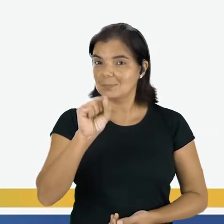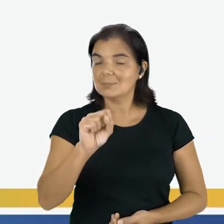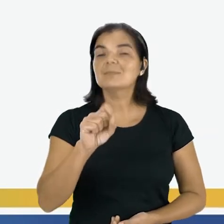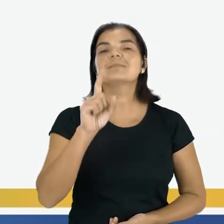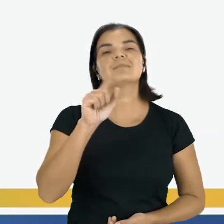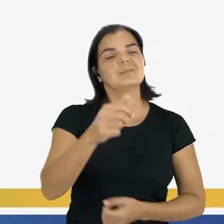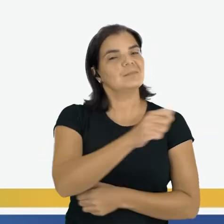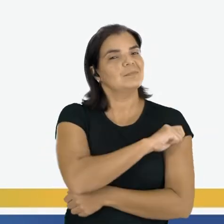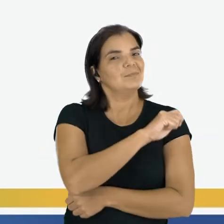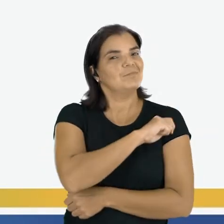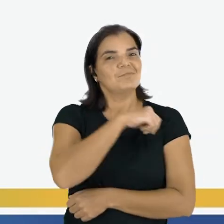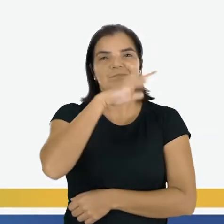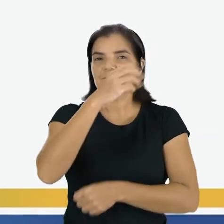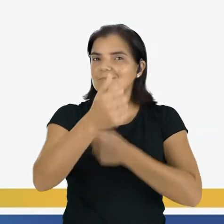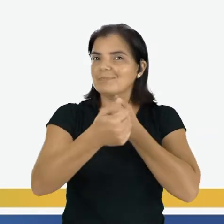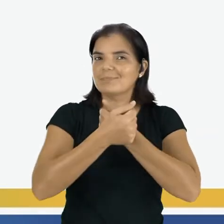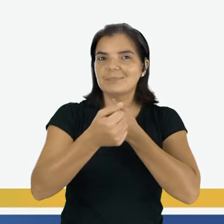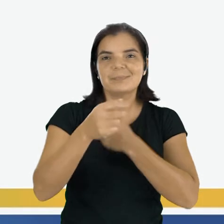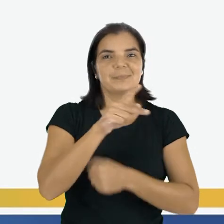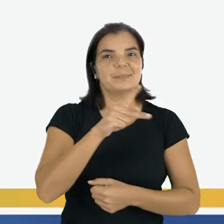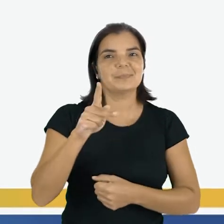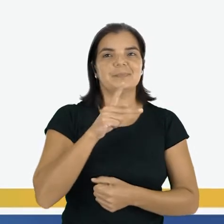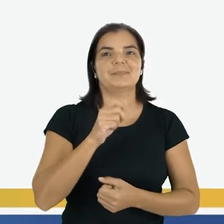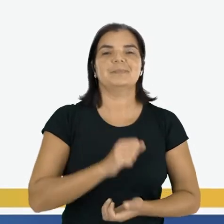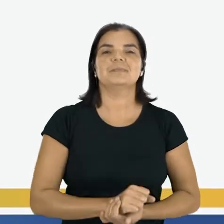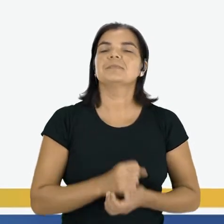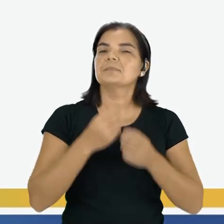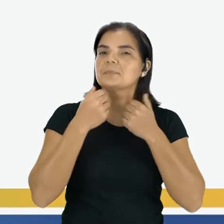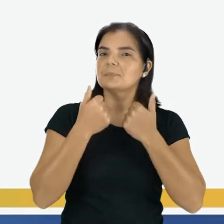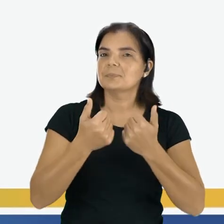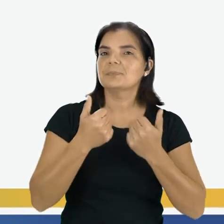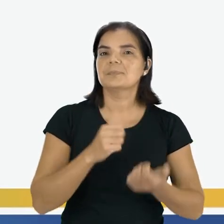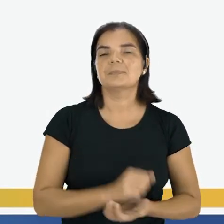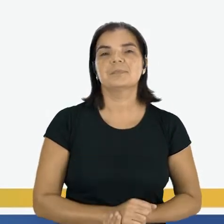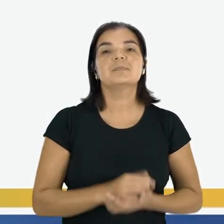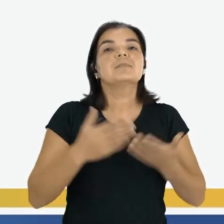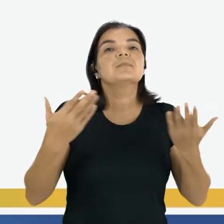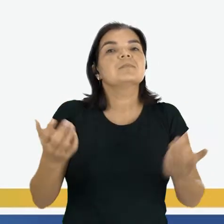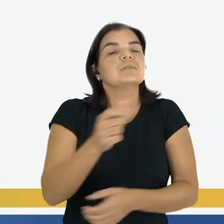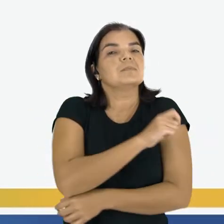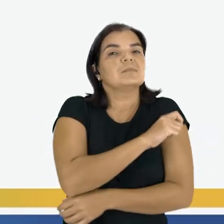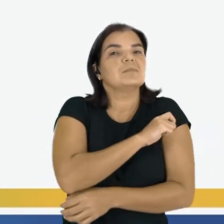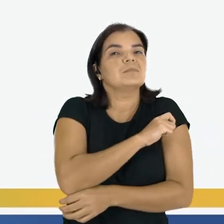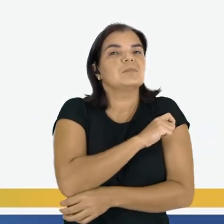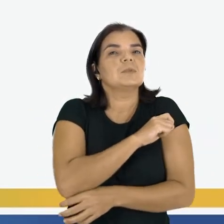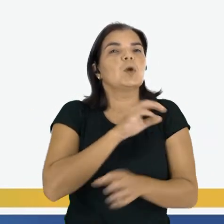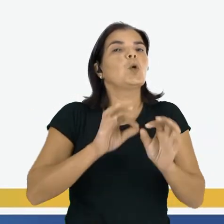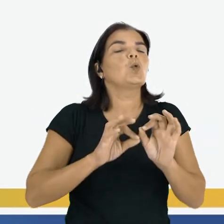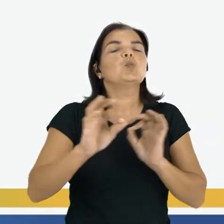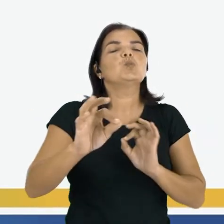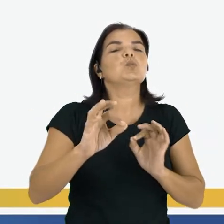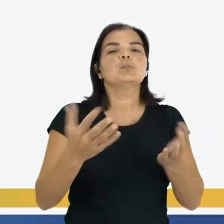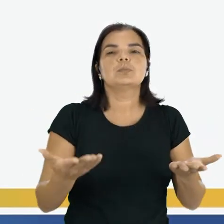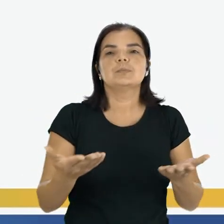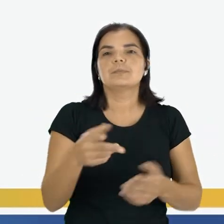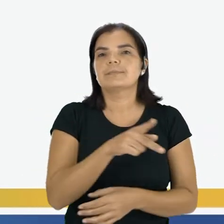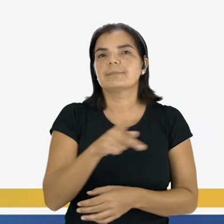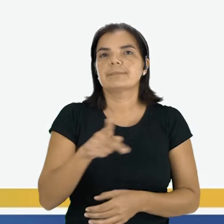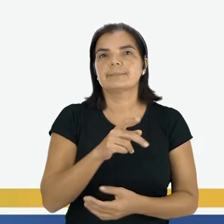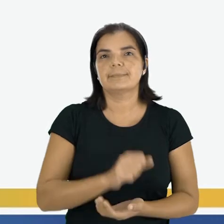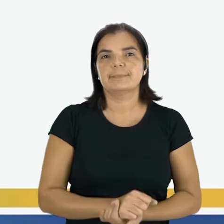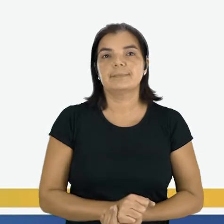Carlos é o aluno que está mais perto da professora. Muito bem. E qual aluno está mais longe da professora?